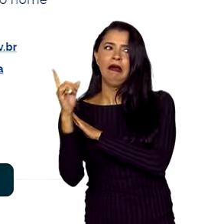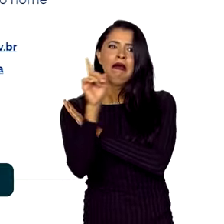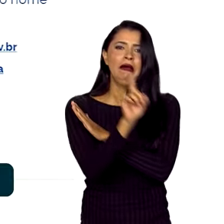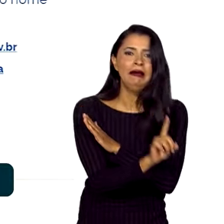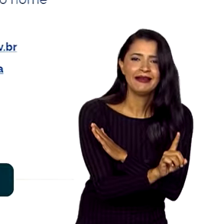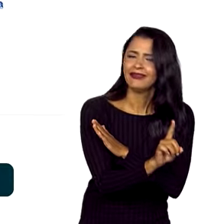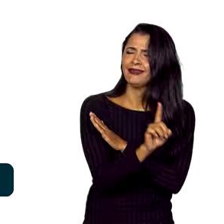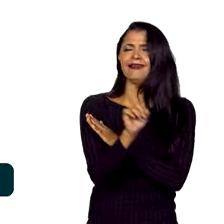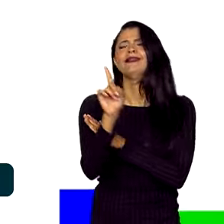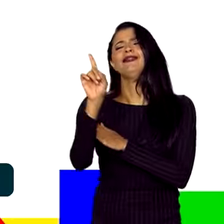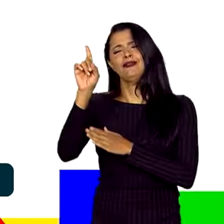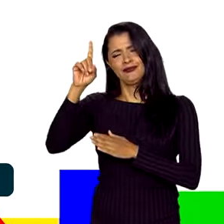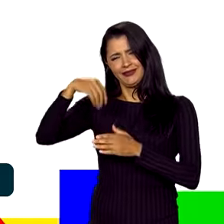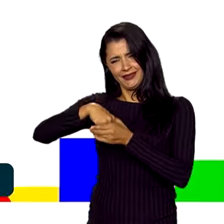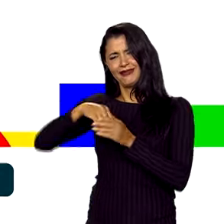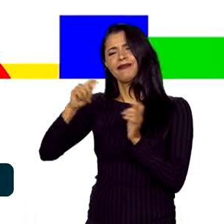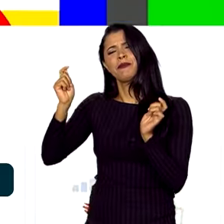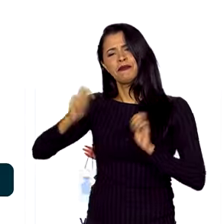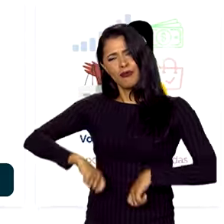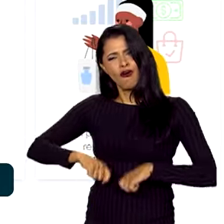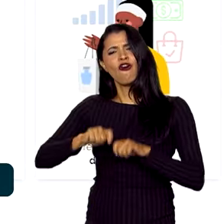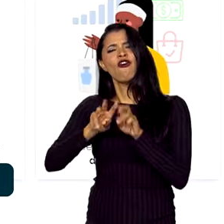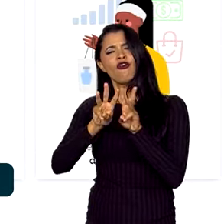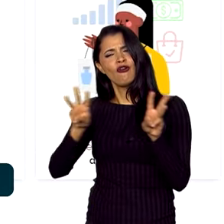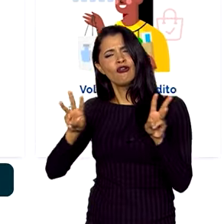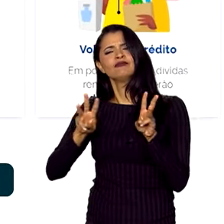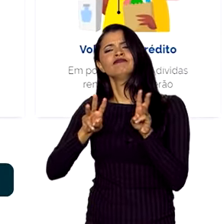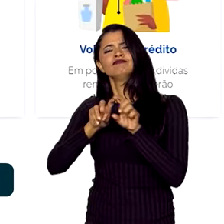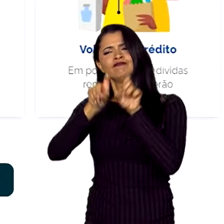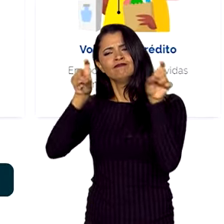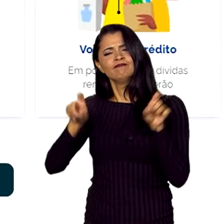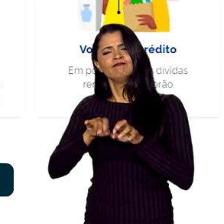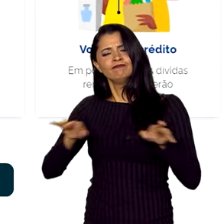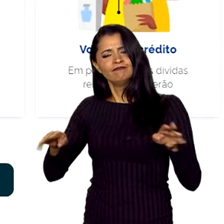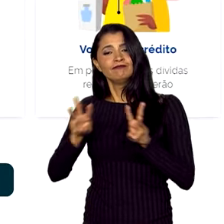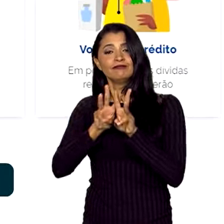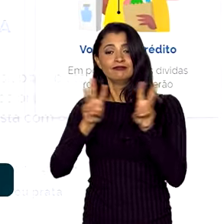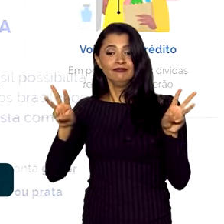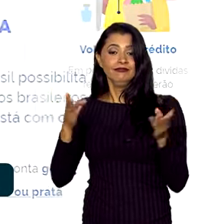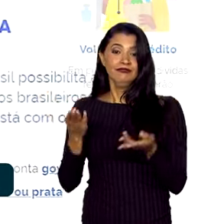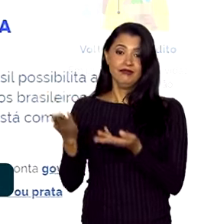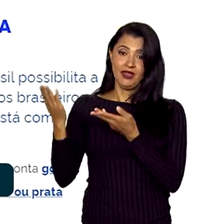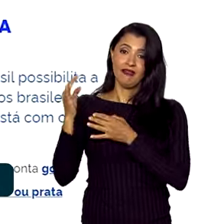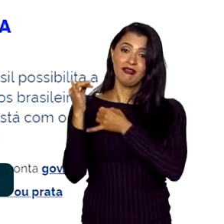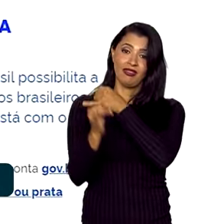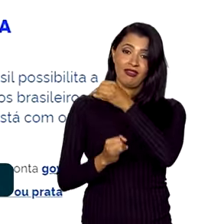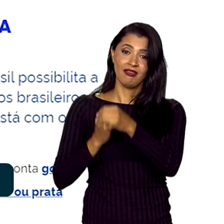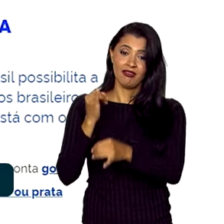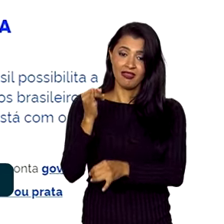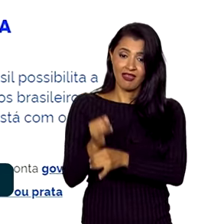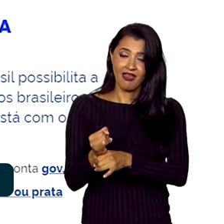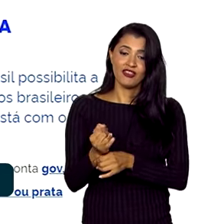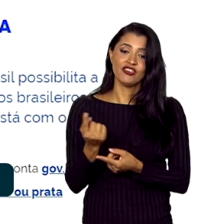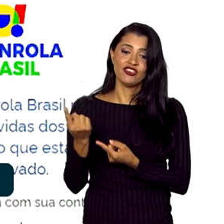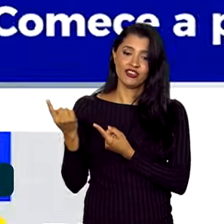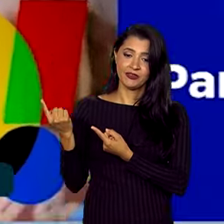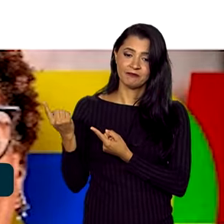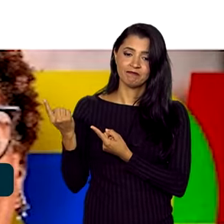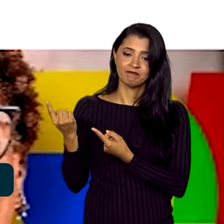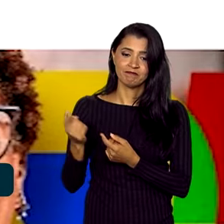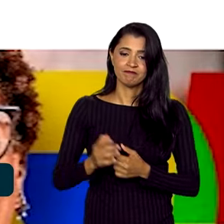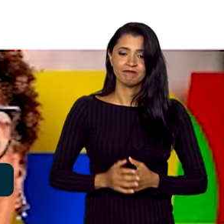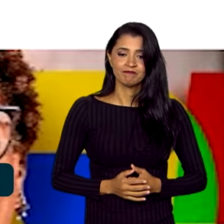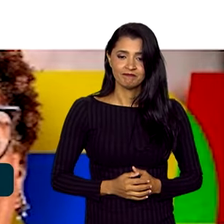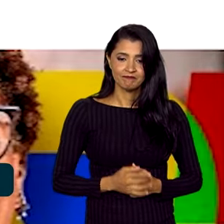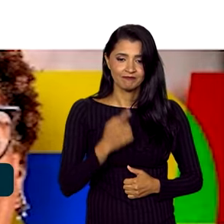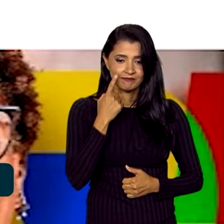fazer a negociação. Todo o processo é feito online na página do Desenrola Brasil na internet em desenrola.gov